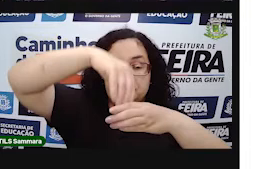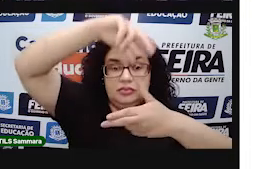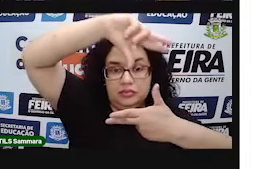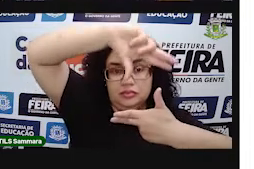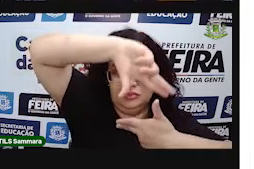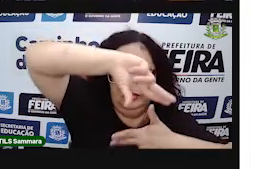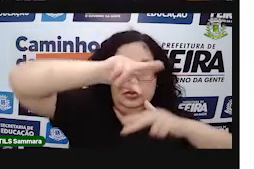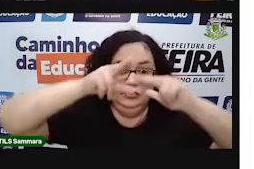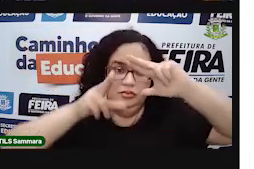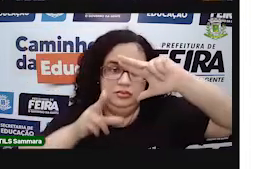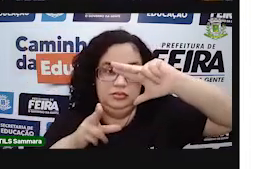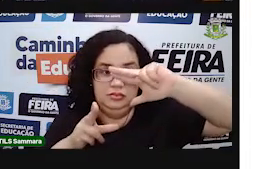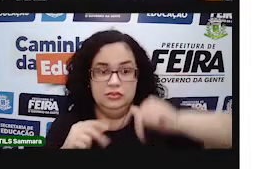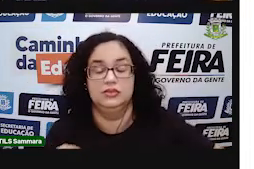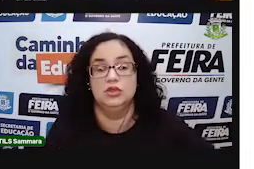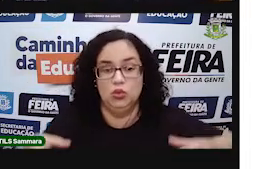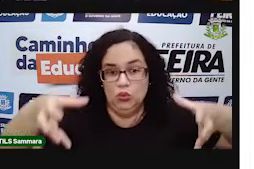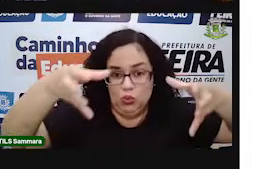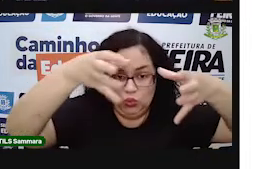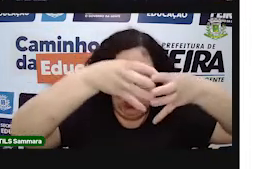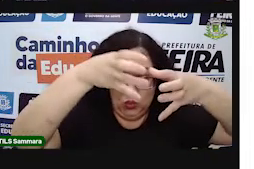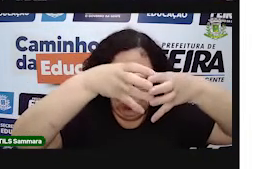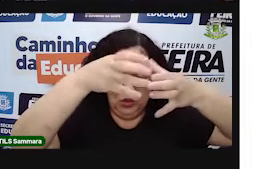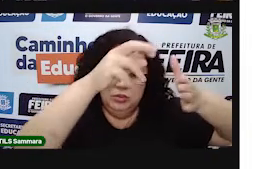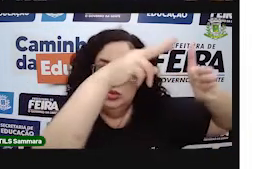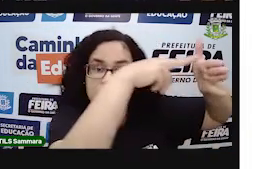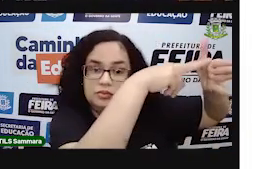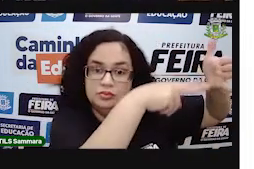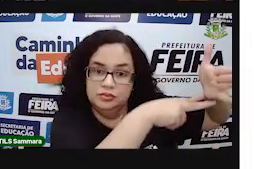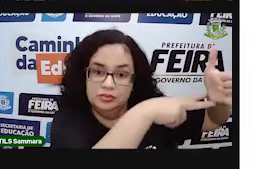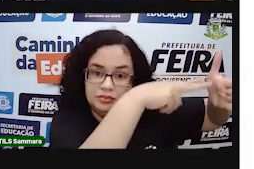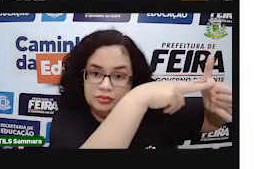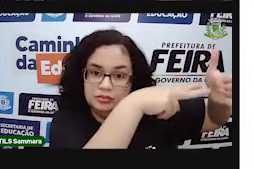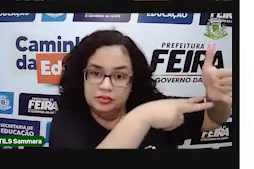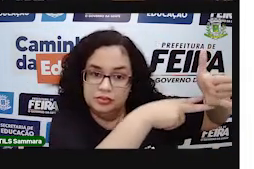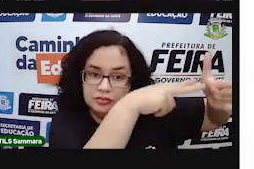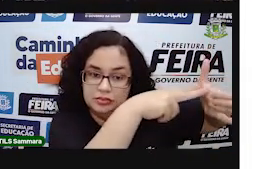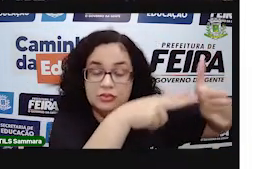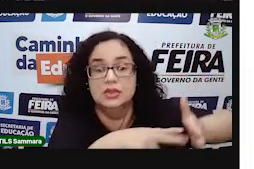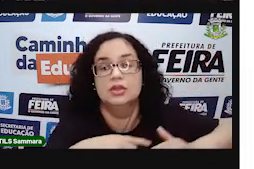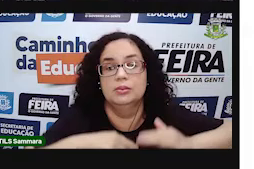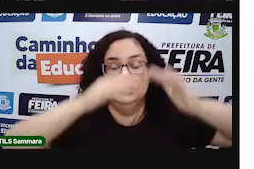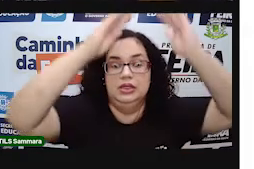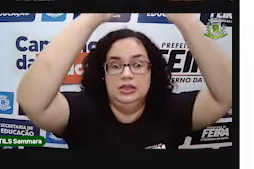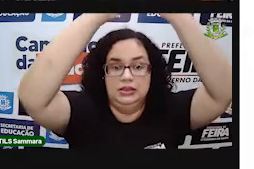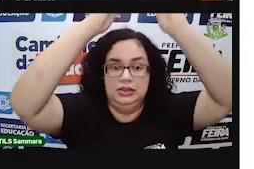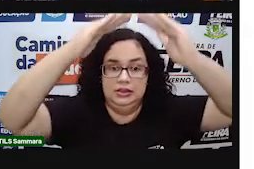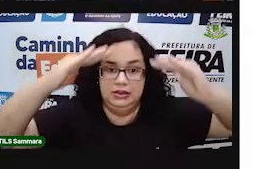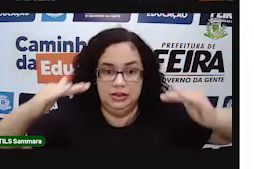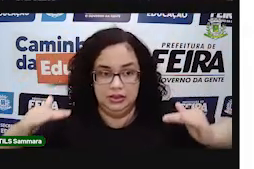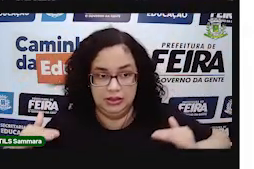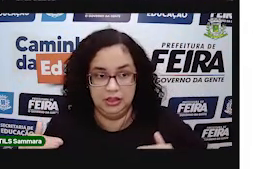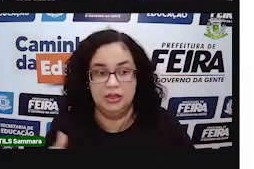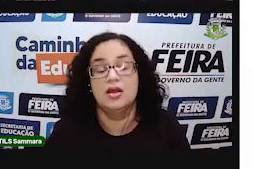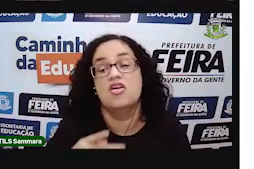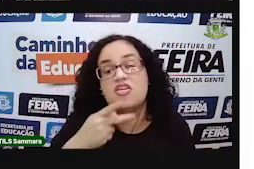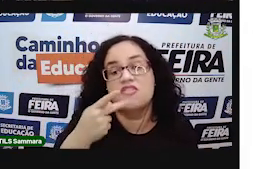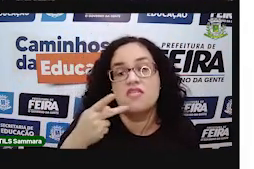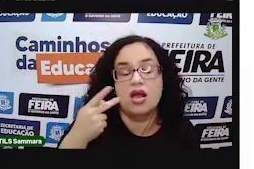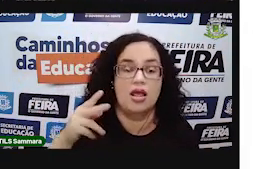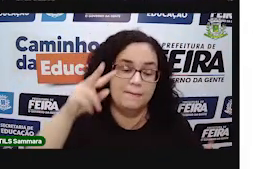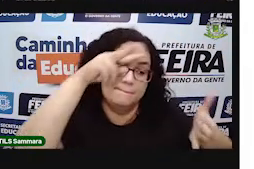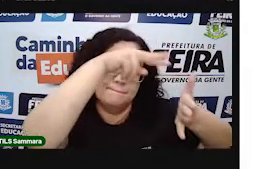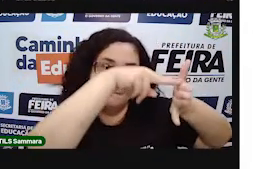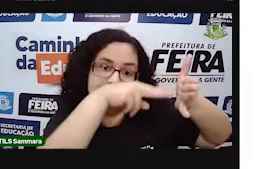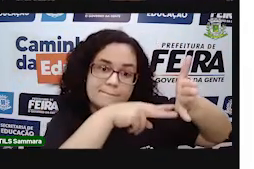poliedros, o grupo dos prismas e o grupo das pirâmides. Mas, para falar de prisma